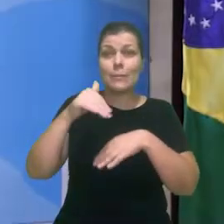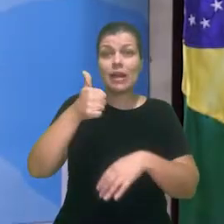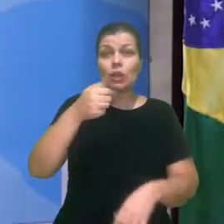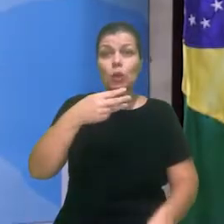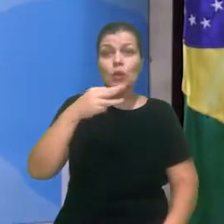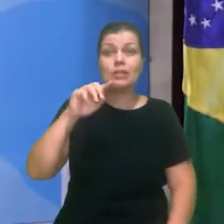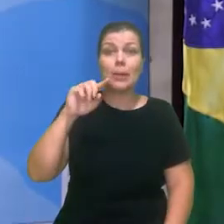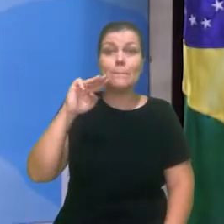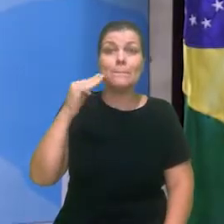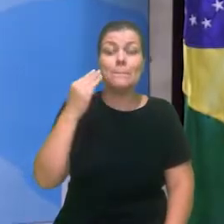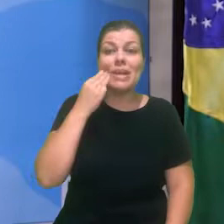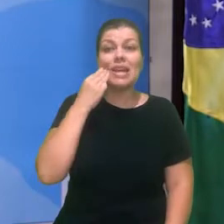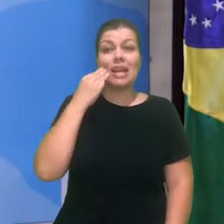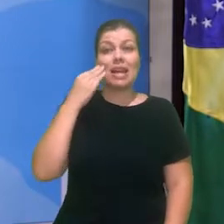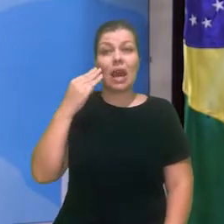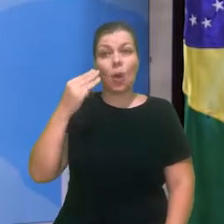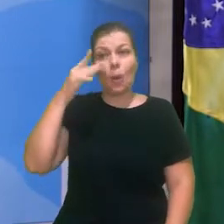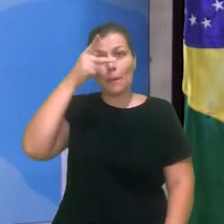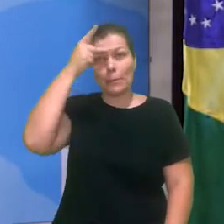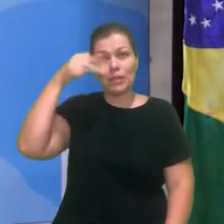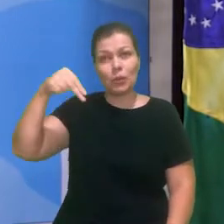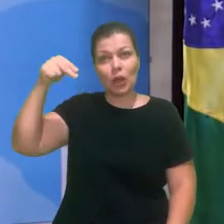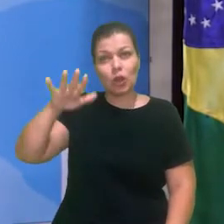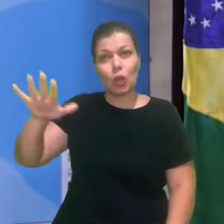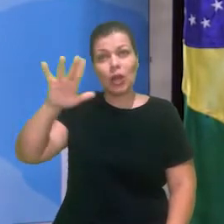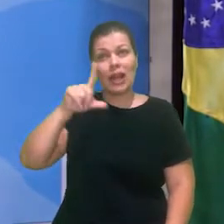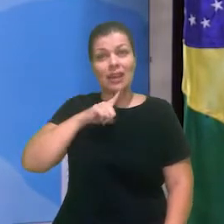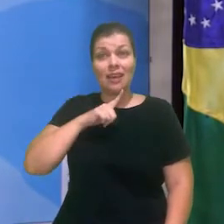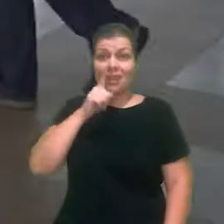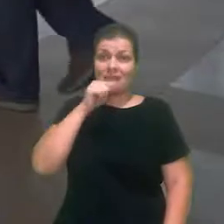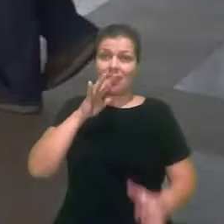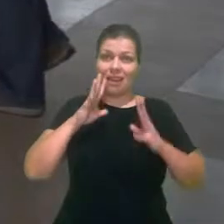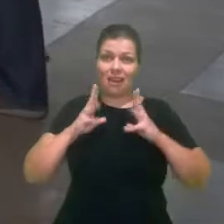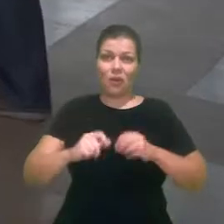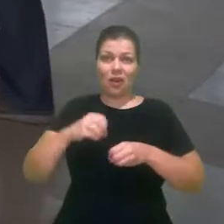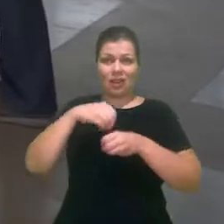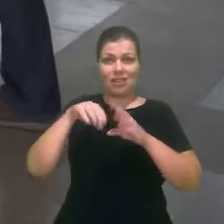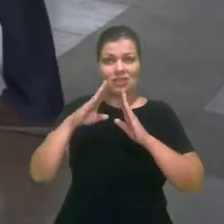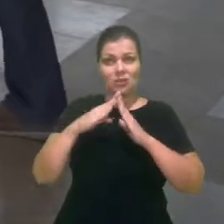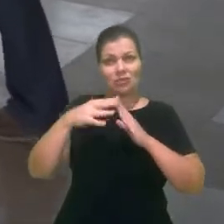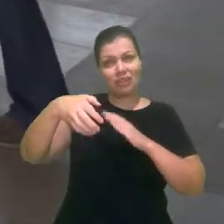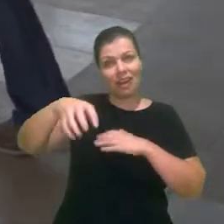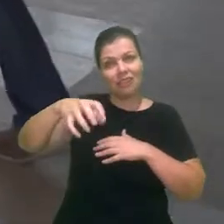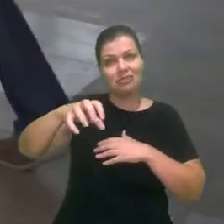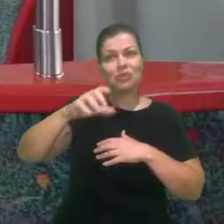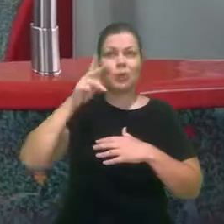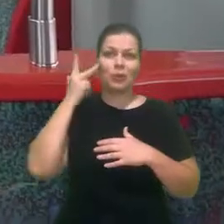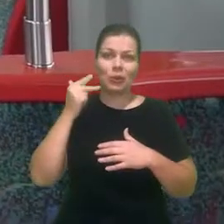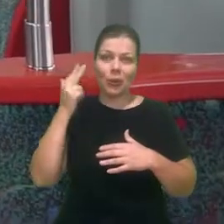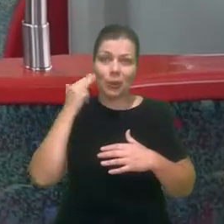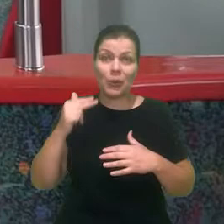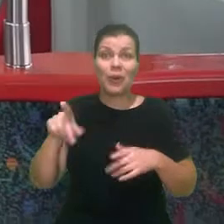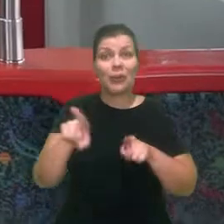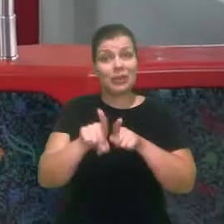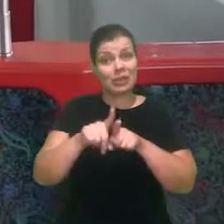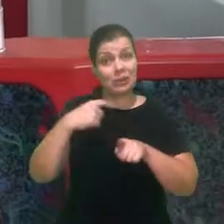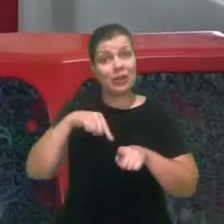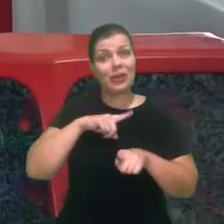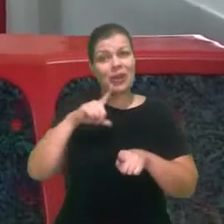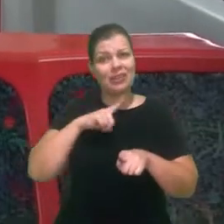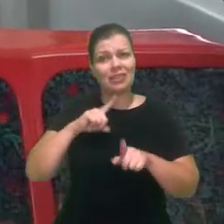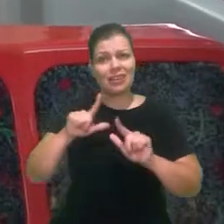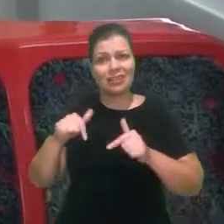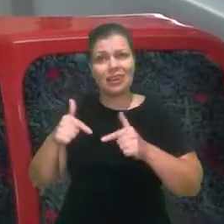nordestinos tenham acesso à água tratada nas suas residências. Nós fazemos uma ação na área de mobilidade urbana que está